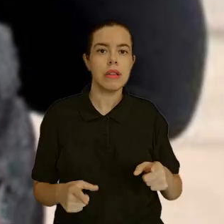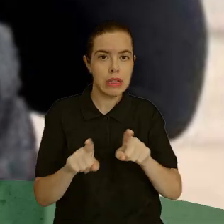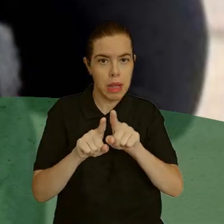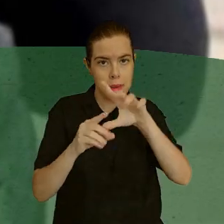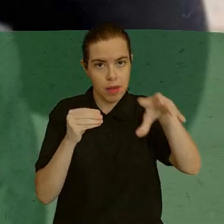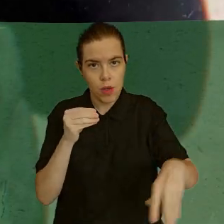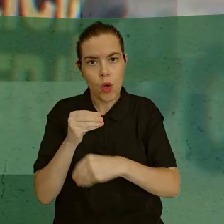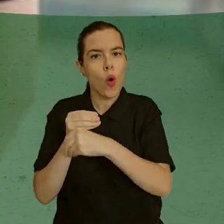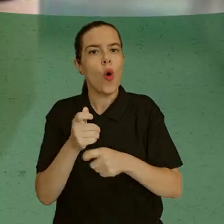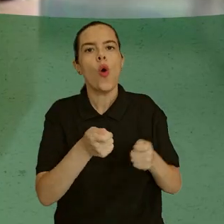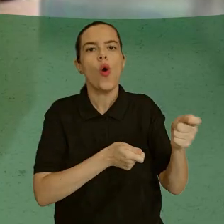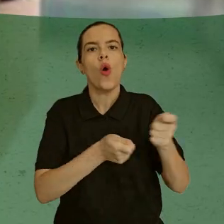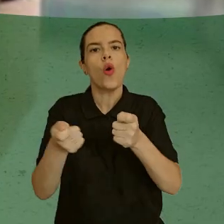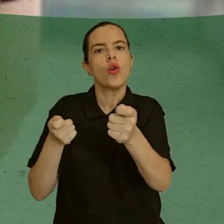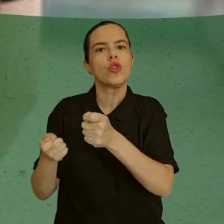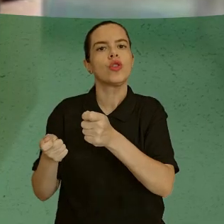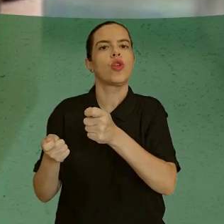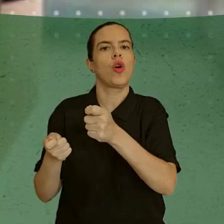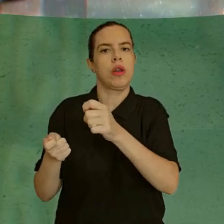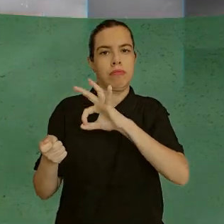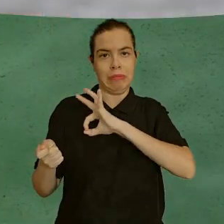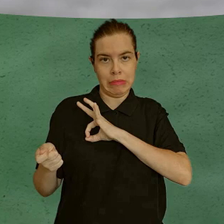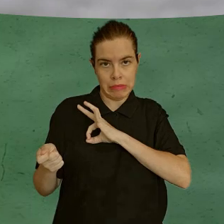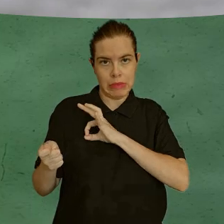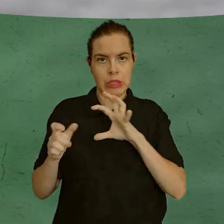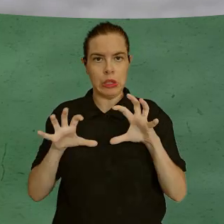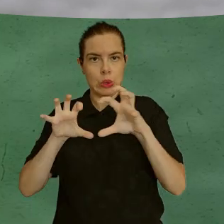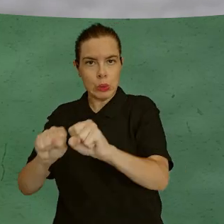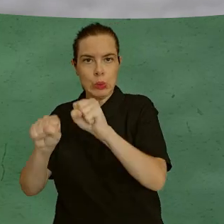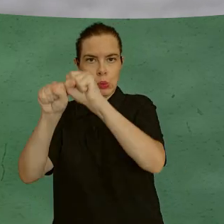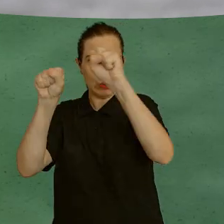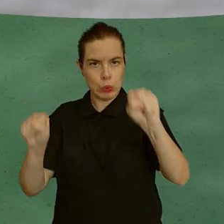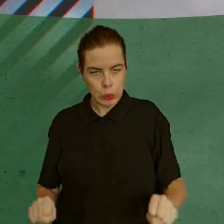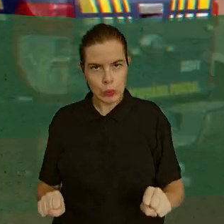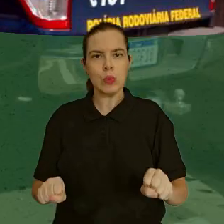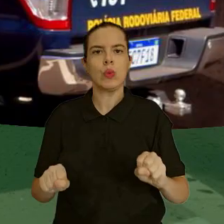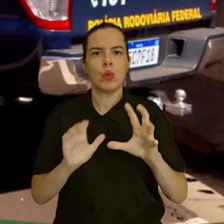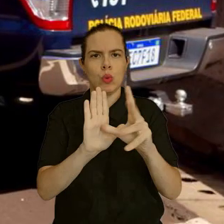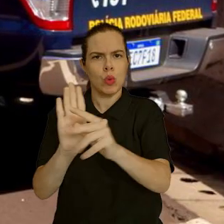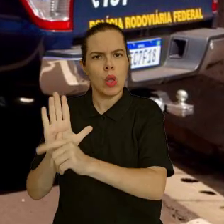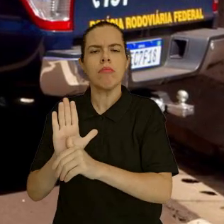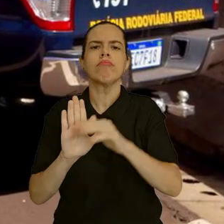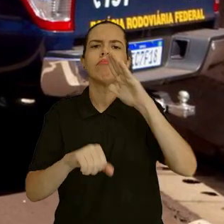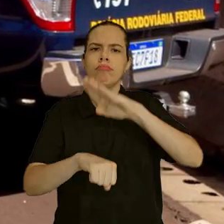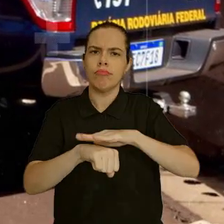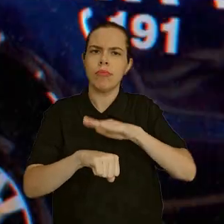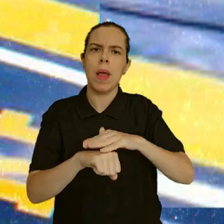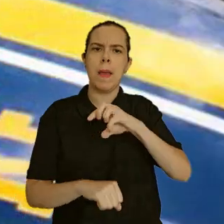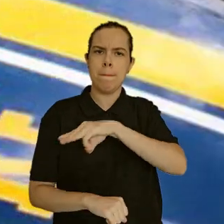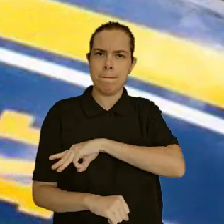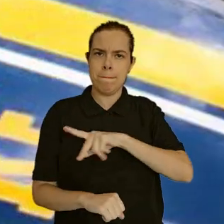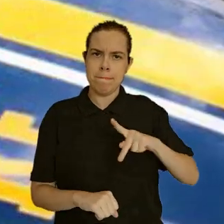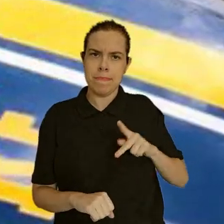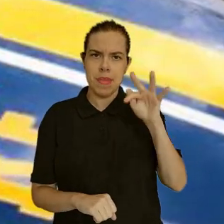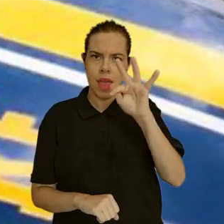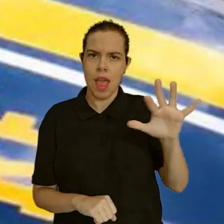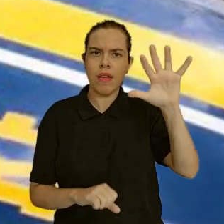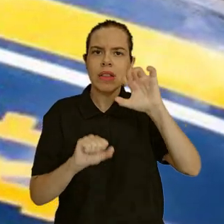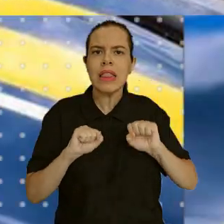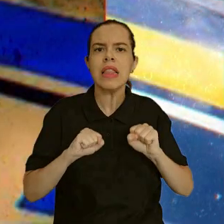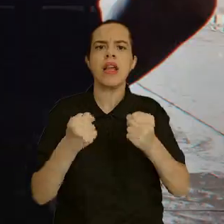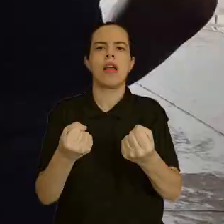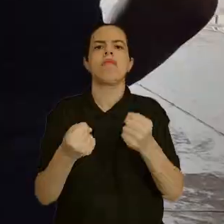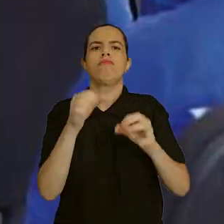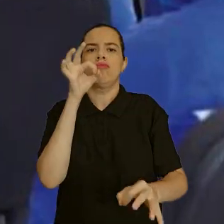Outra é o controle da atividade policial e do sistema prisional. Nessa tarefa, o MPF atua como